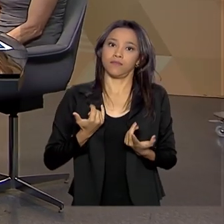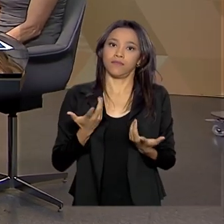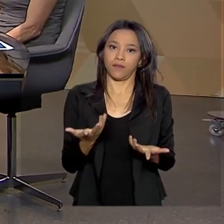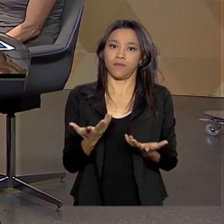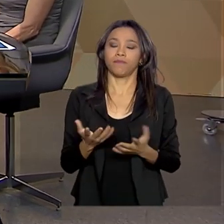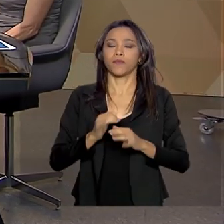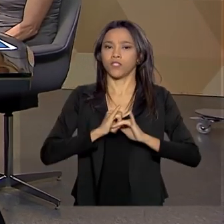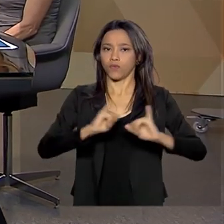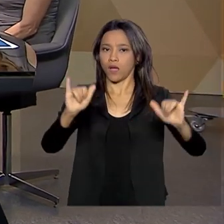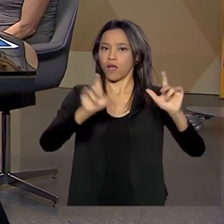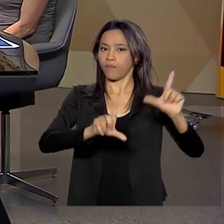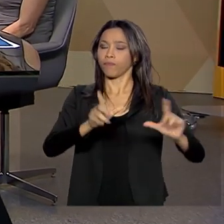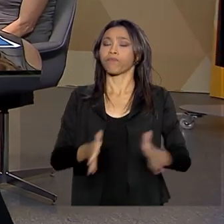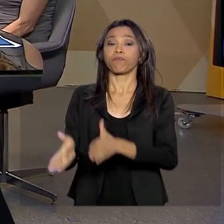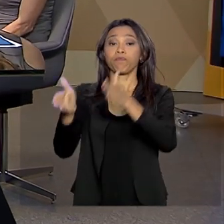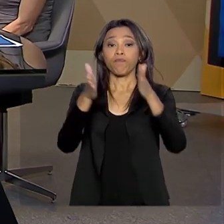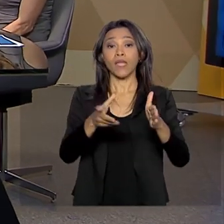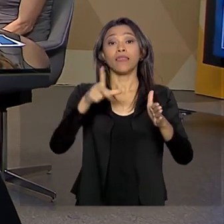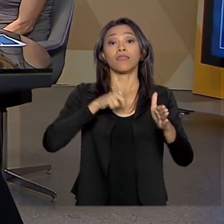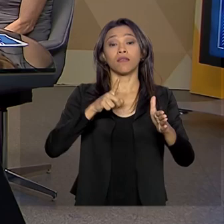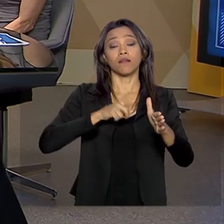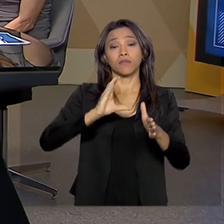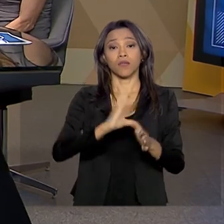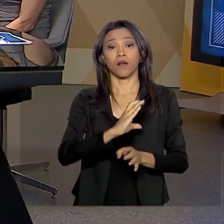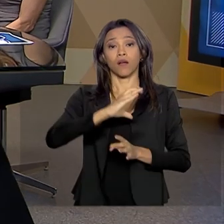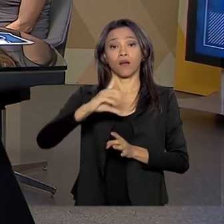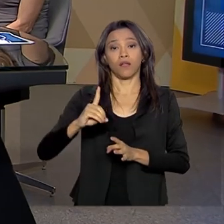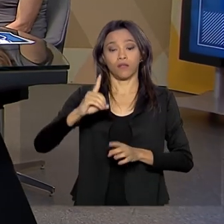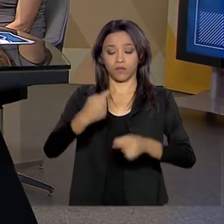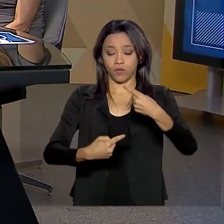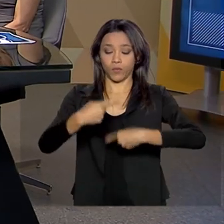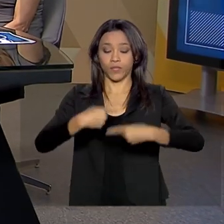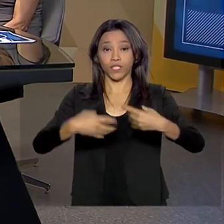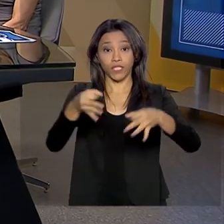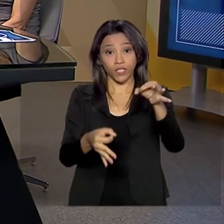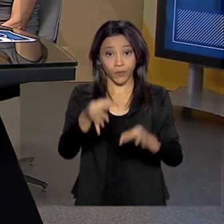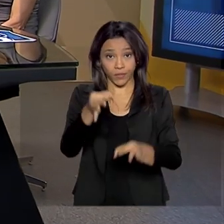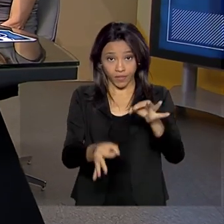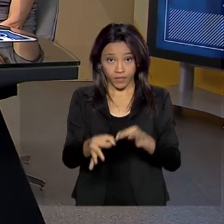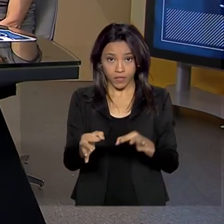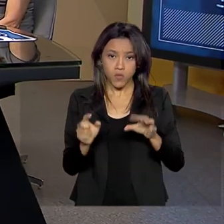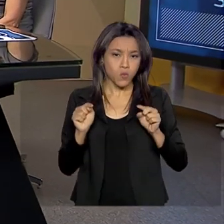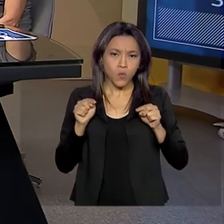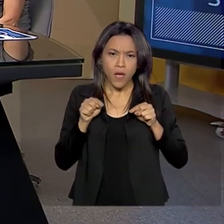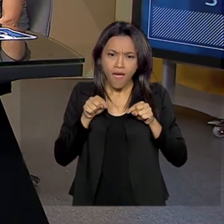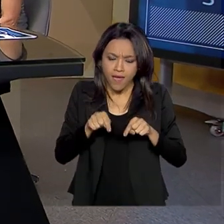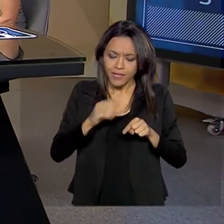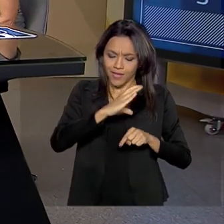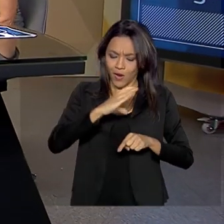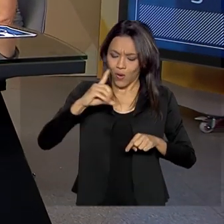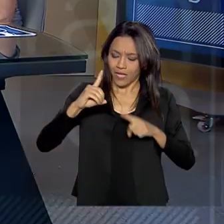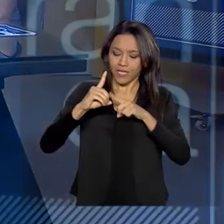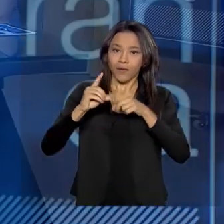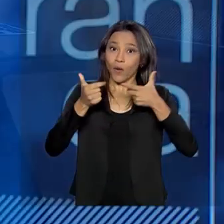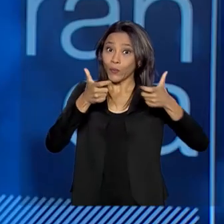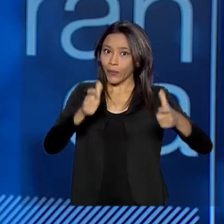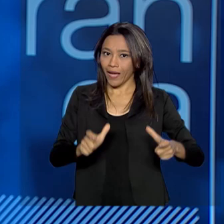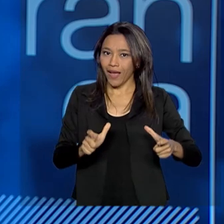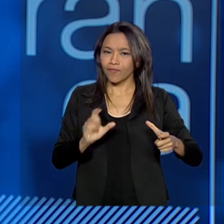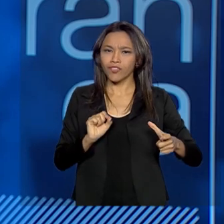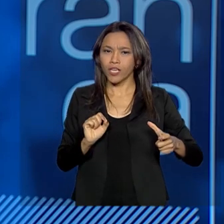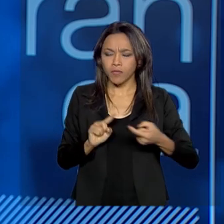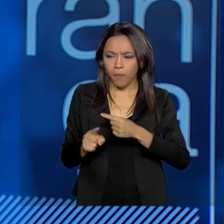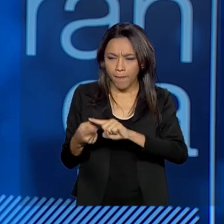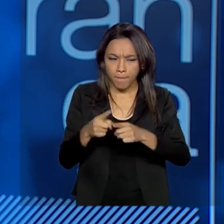E temos a coordenação de Políticas de Justiça. Nessa coordenação de Políticas de Justiça, eu digo que é o nosso grande espaço de